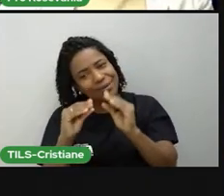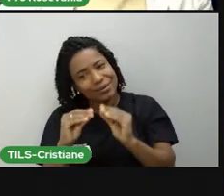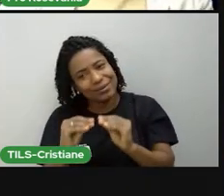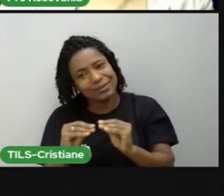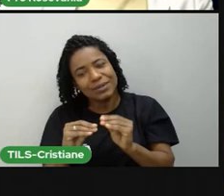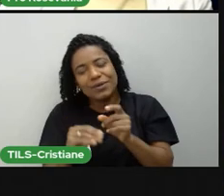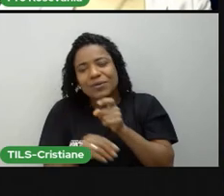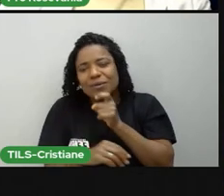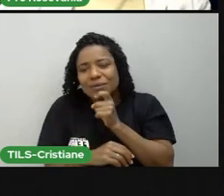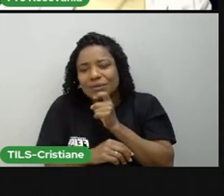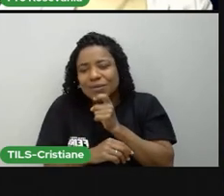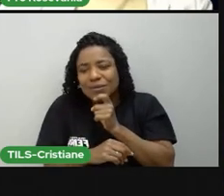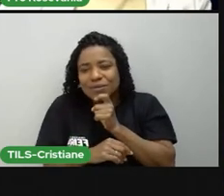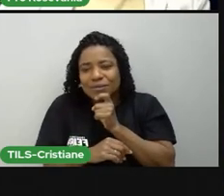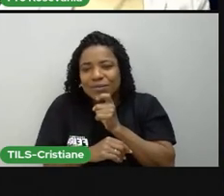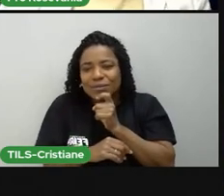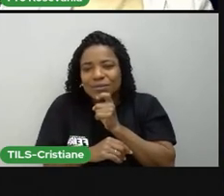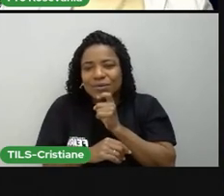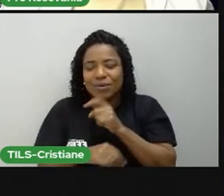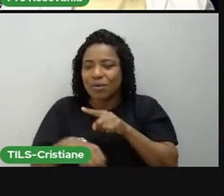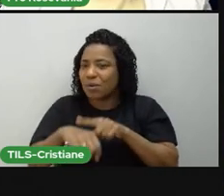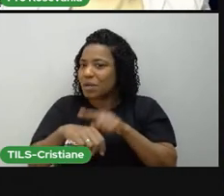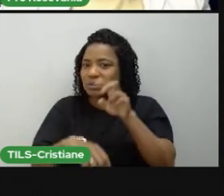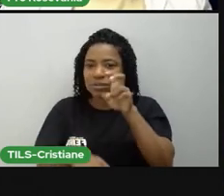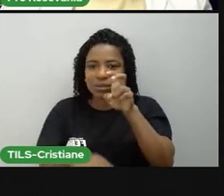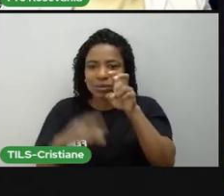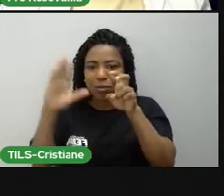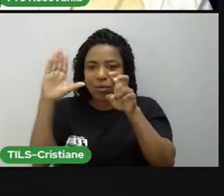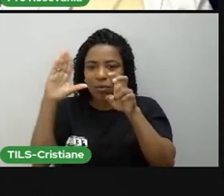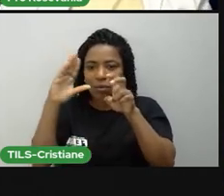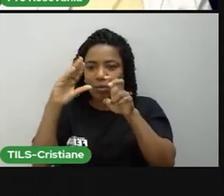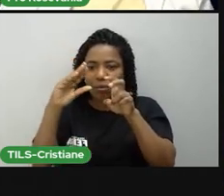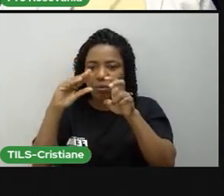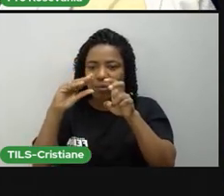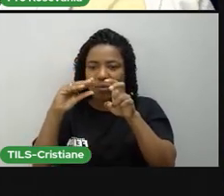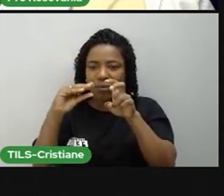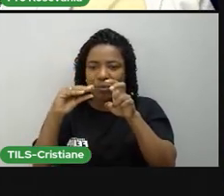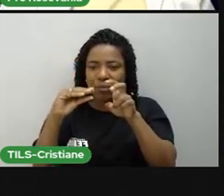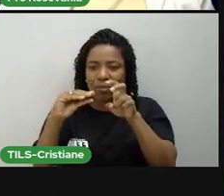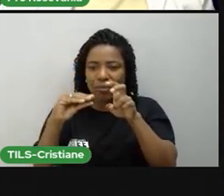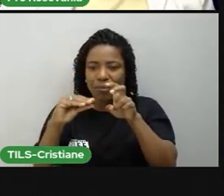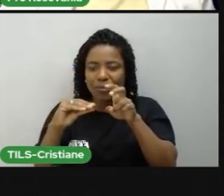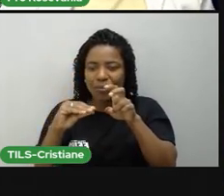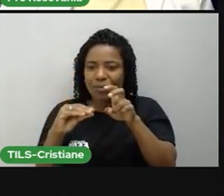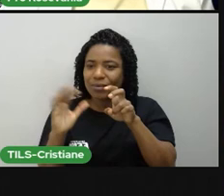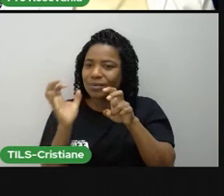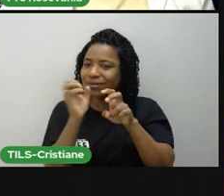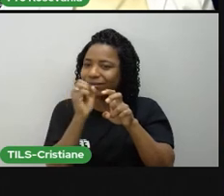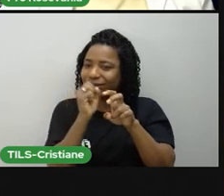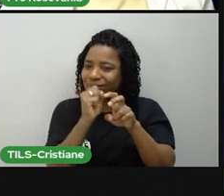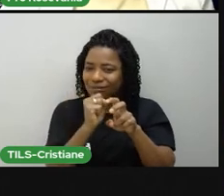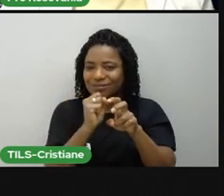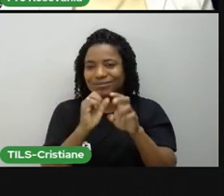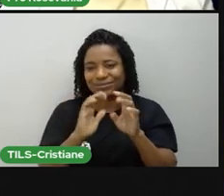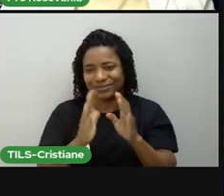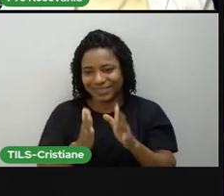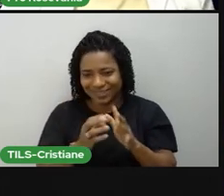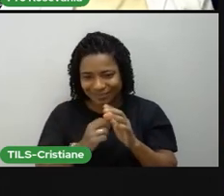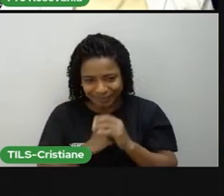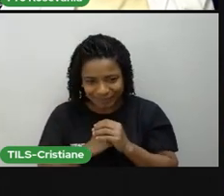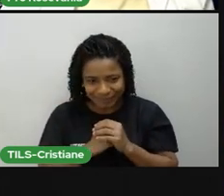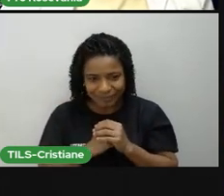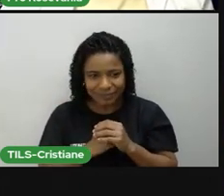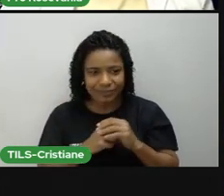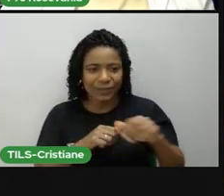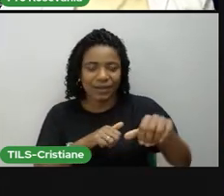dia. A percebe que a partir das 5 horas da tarde já começa a escurecer um pouquinho. E aqui muda exatamente para o